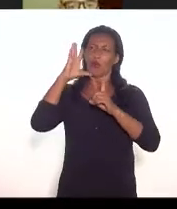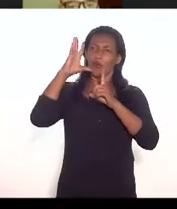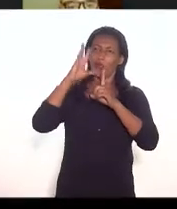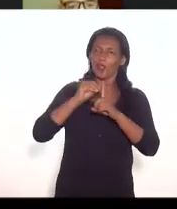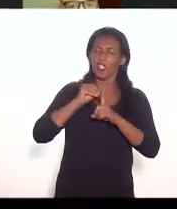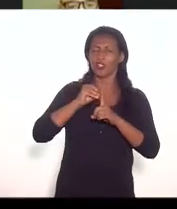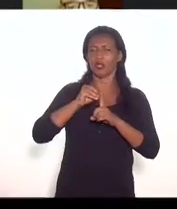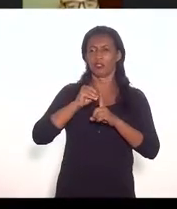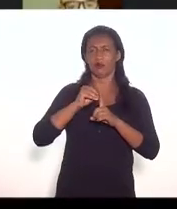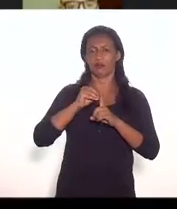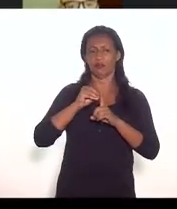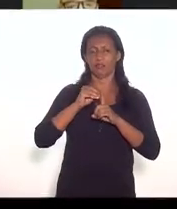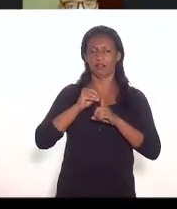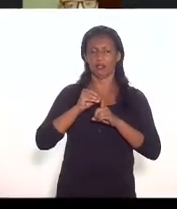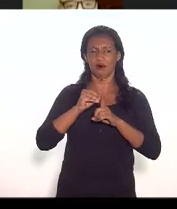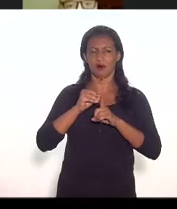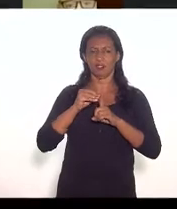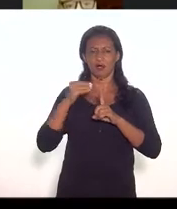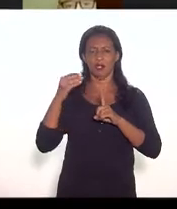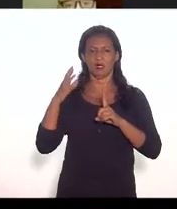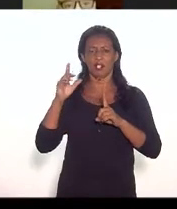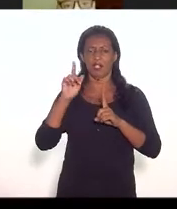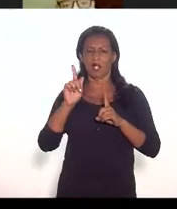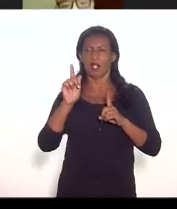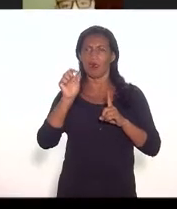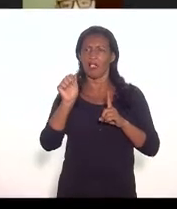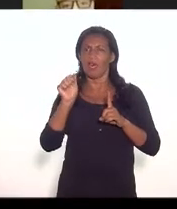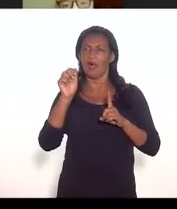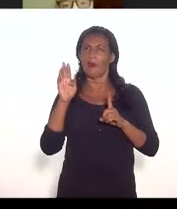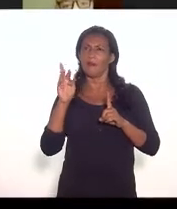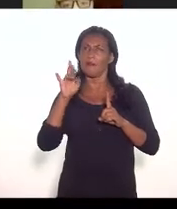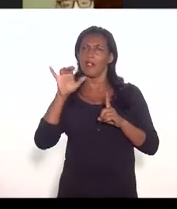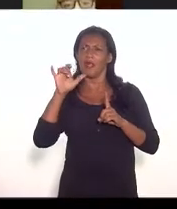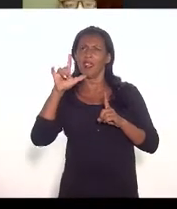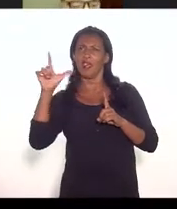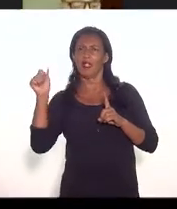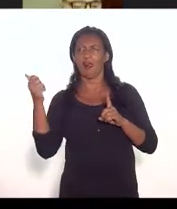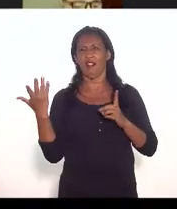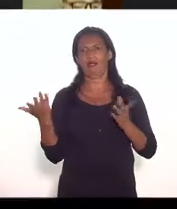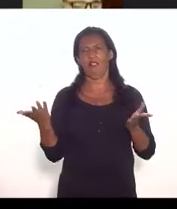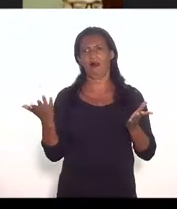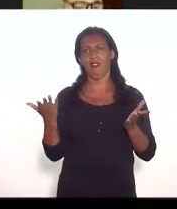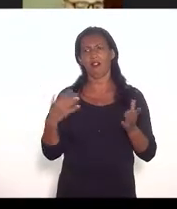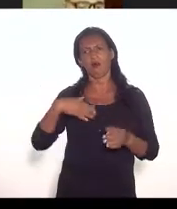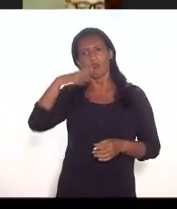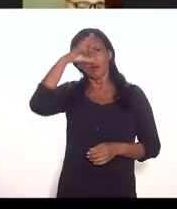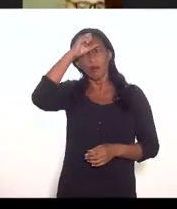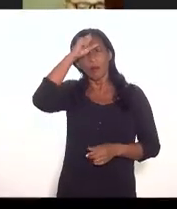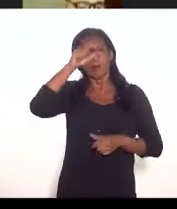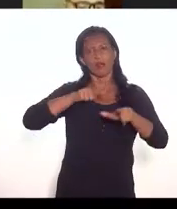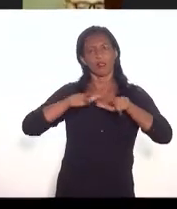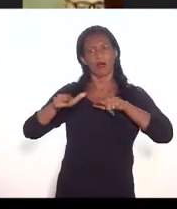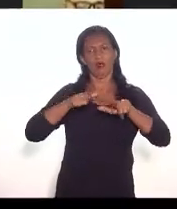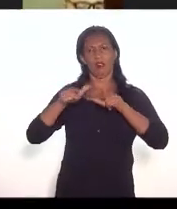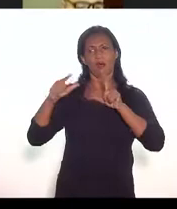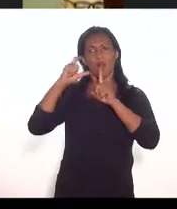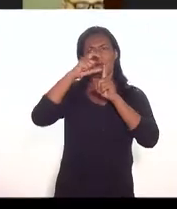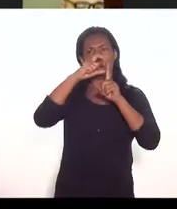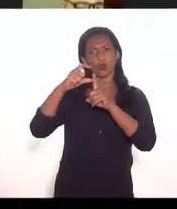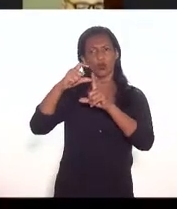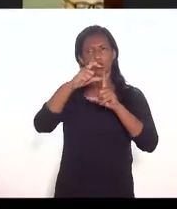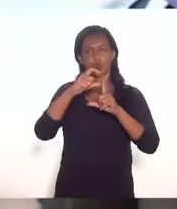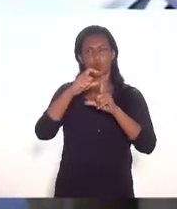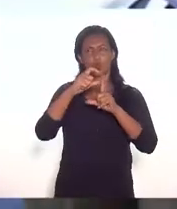microfone ouvimos aqui a Gabriela está na reunião isso não é para ser ouvido vamos aprender a trabalhar no Zoom é com o microfone